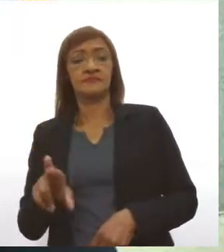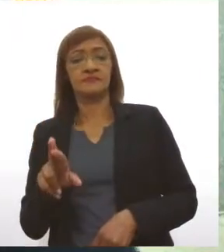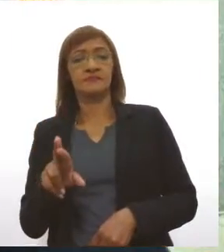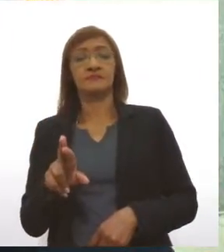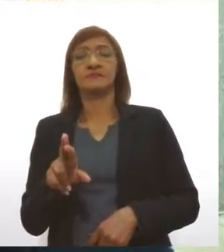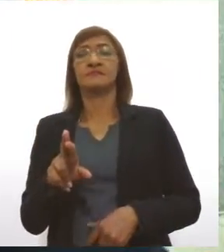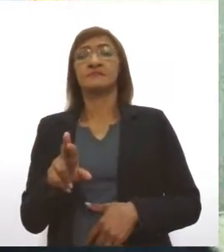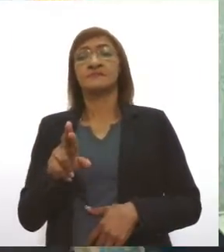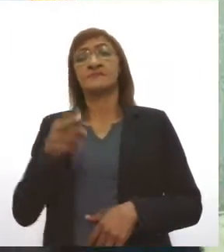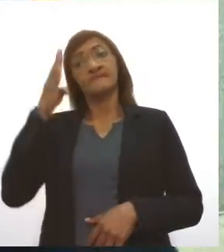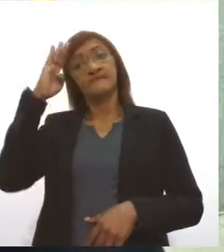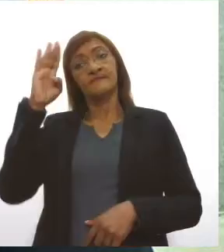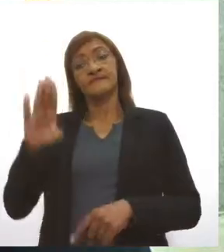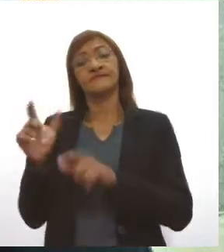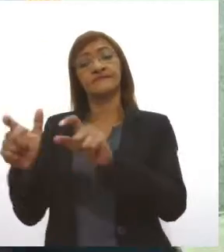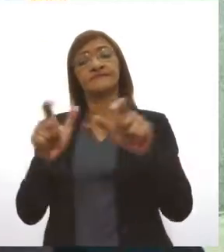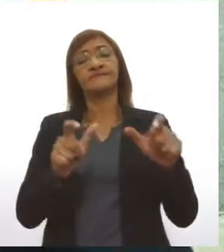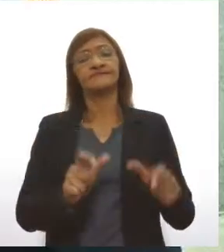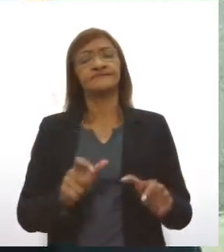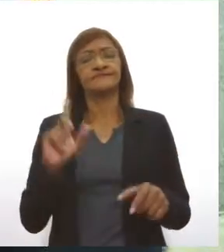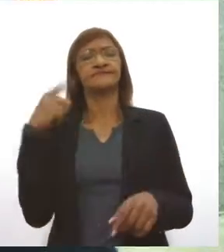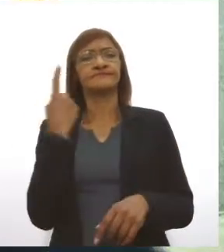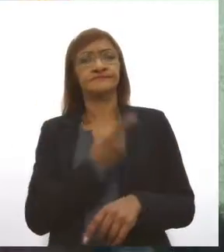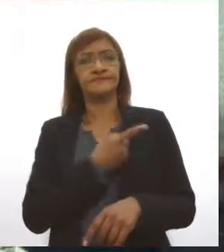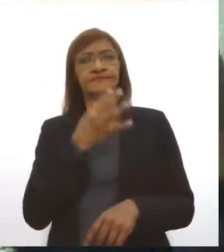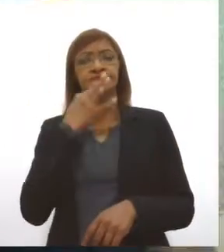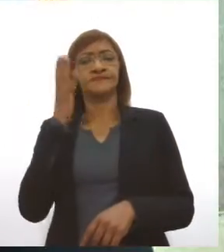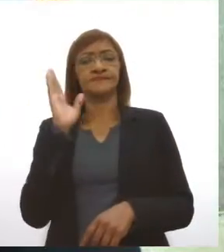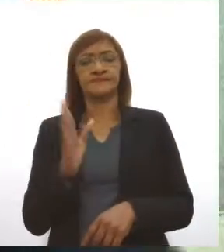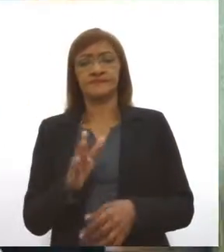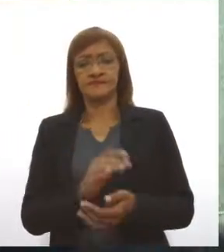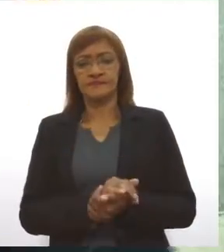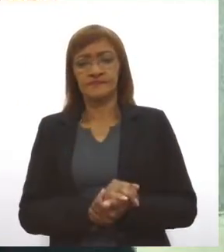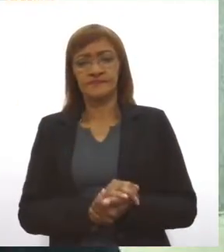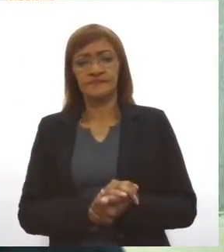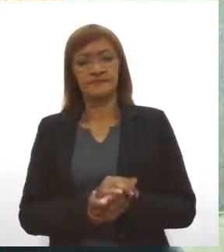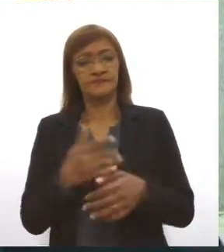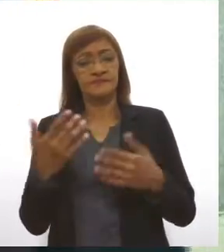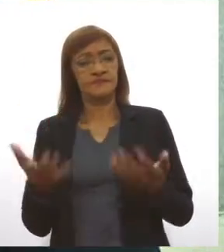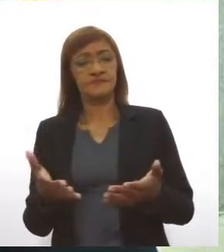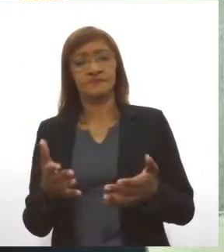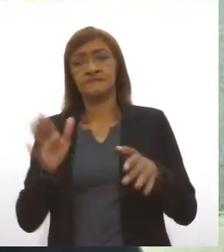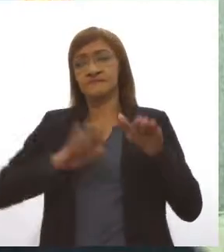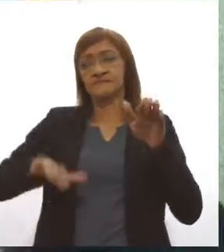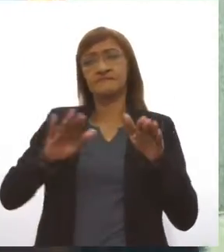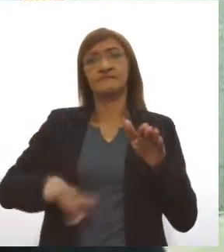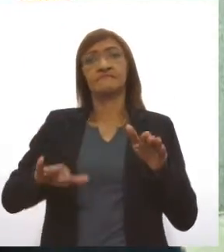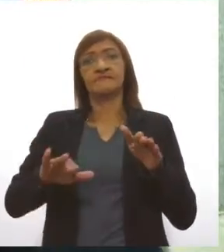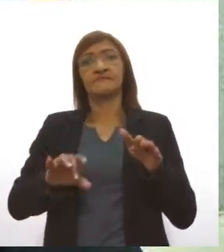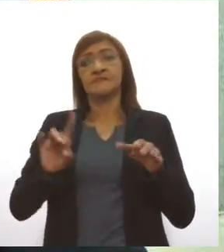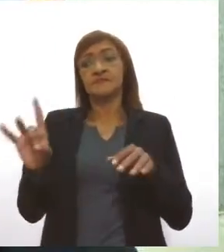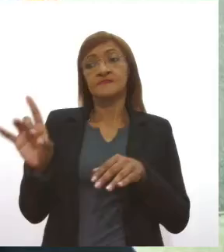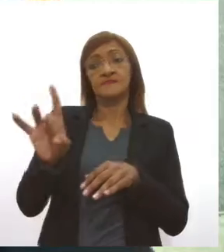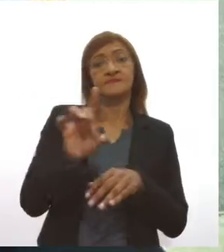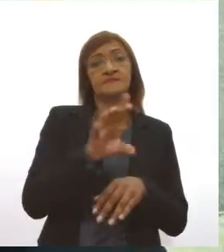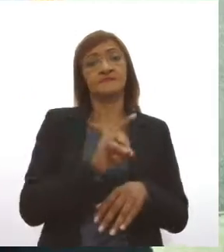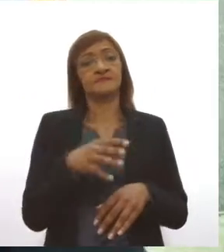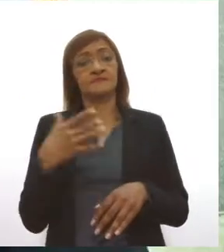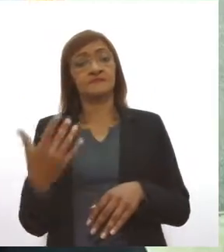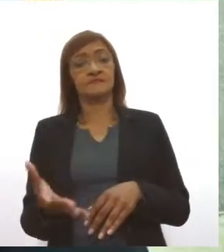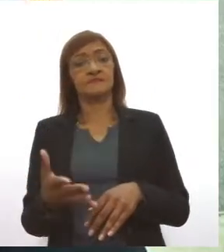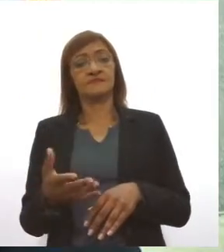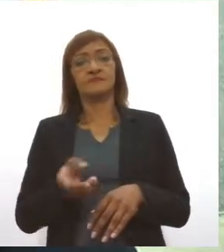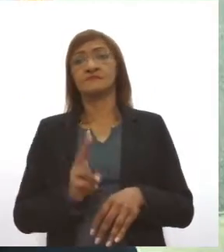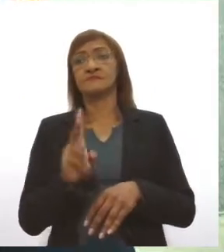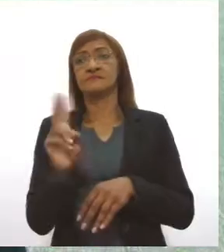locais onde a gente sabe que o fluxo do cidadão é maior. Ou seja, para a Abraís, para a do Saco, essa religião, essa região litorânea, ela vai ser bastante